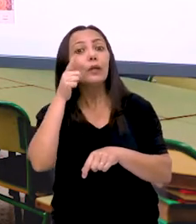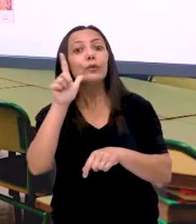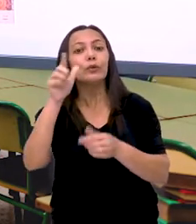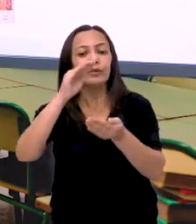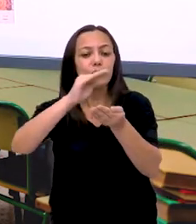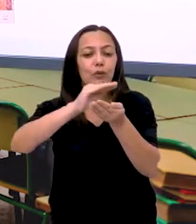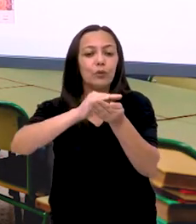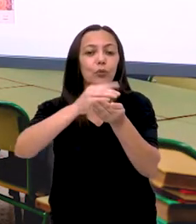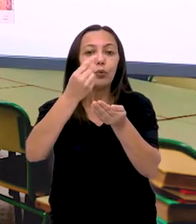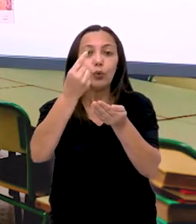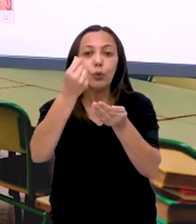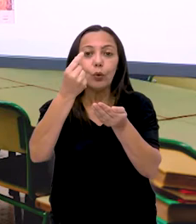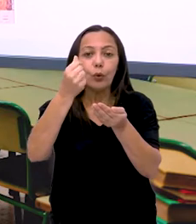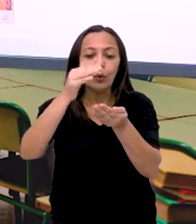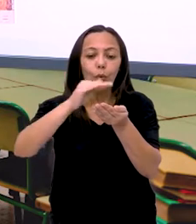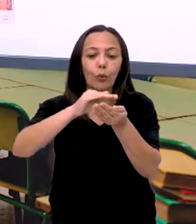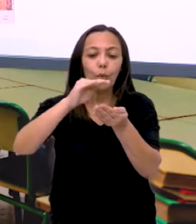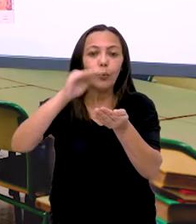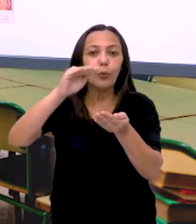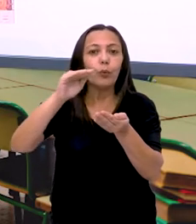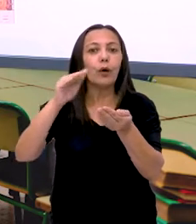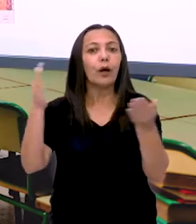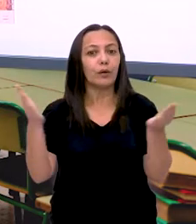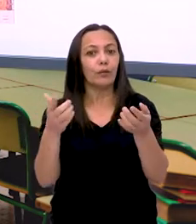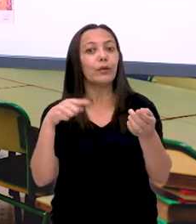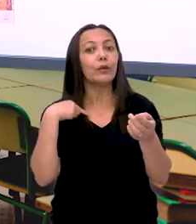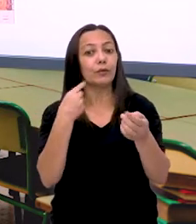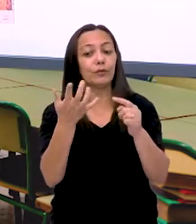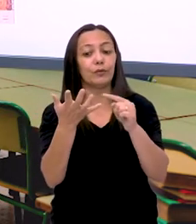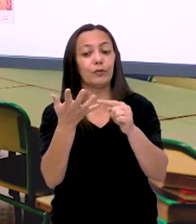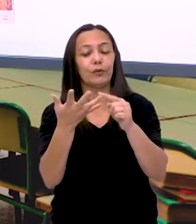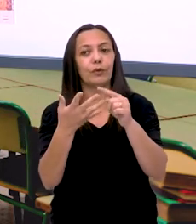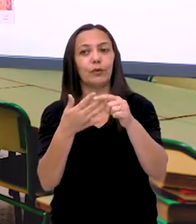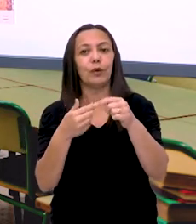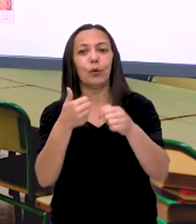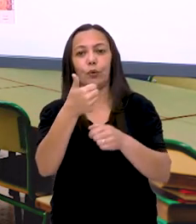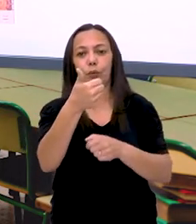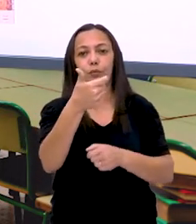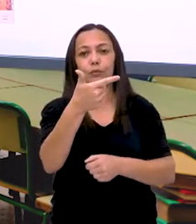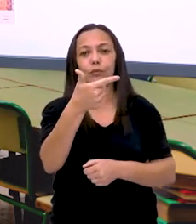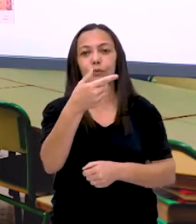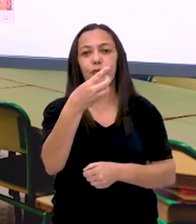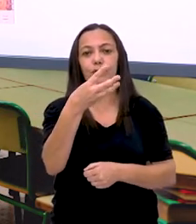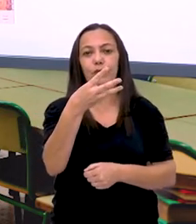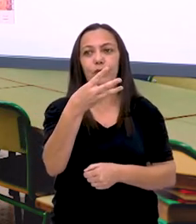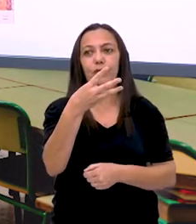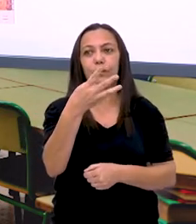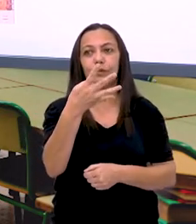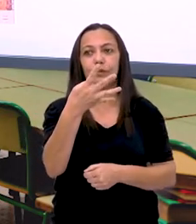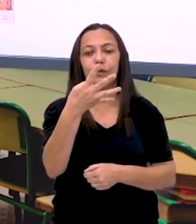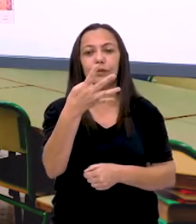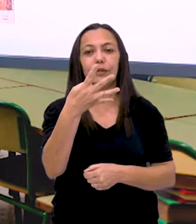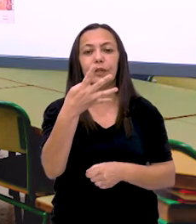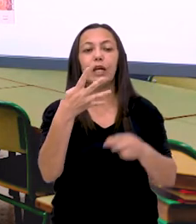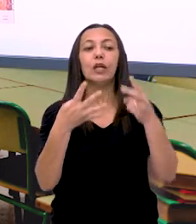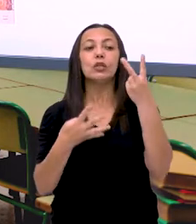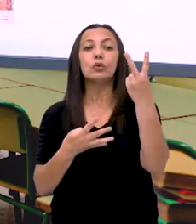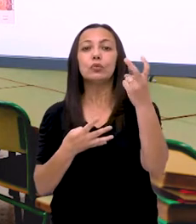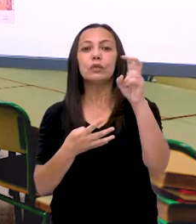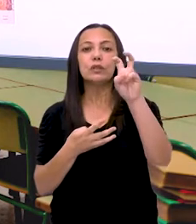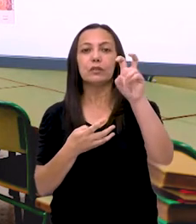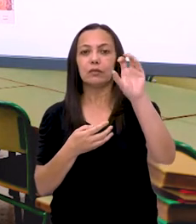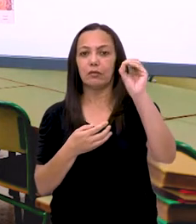juntar? E nós vamos fazer essa contagem. 1, 2, 3, 4. 2